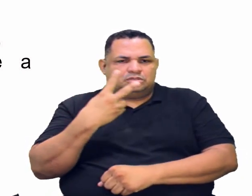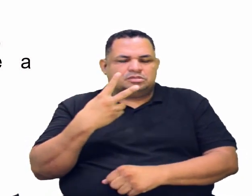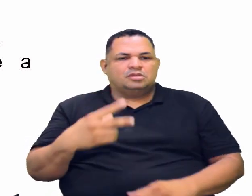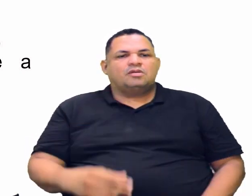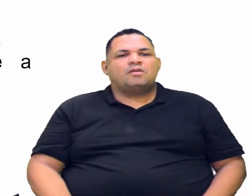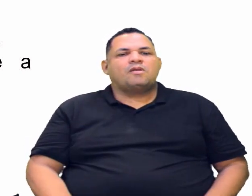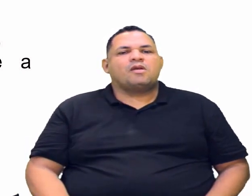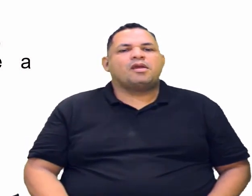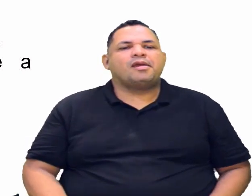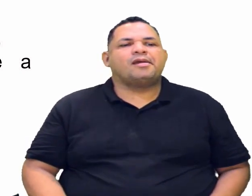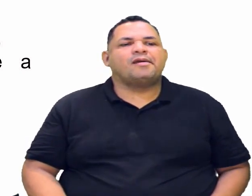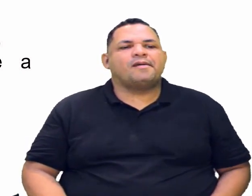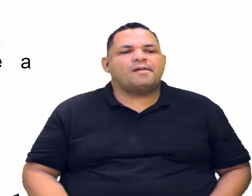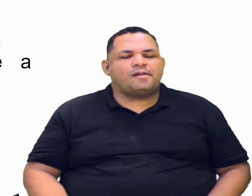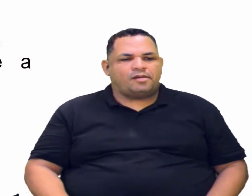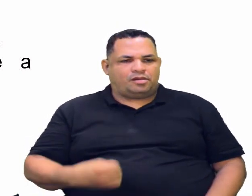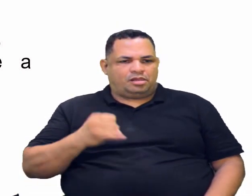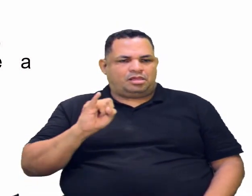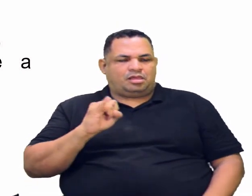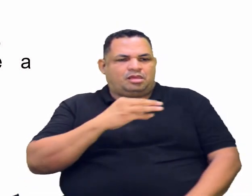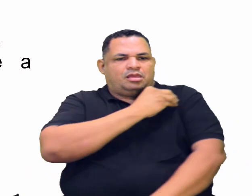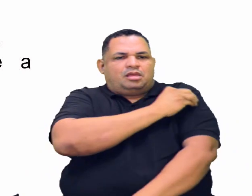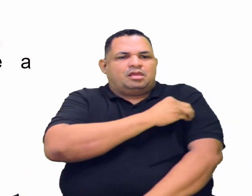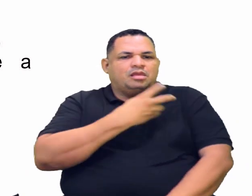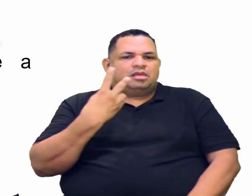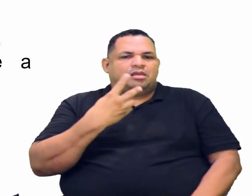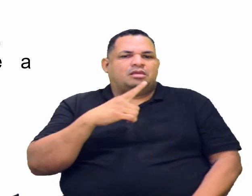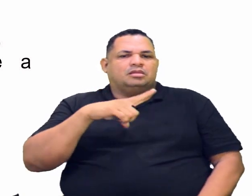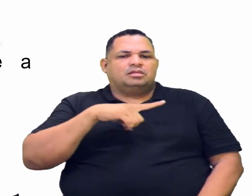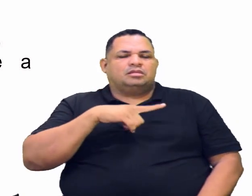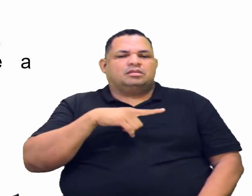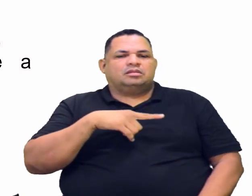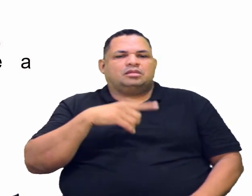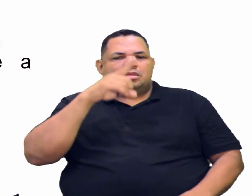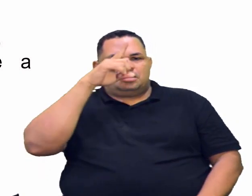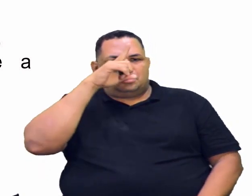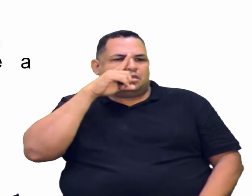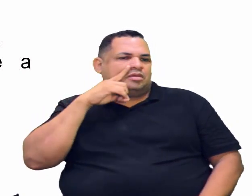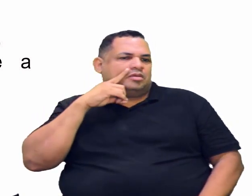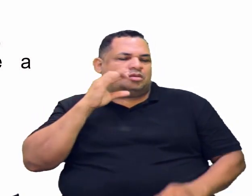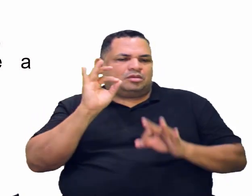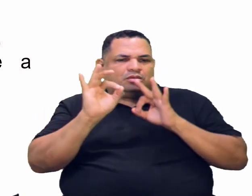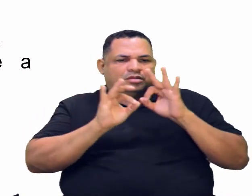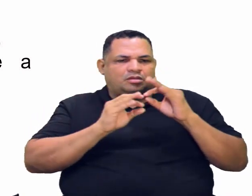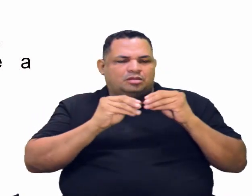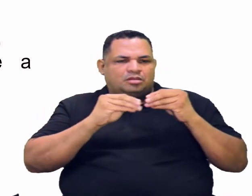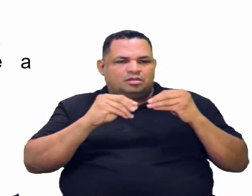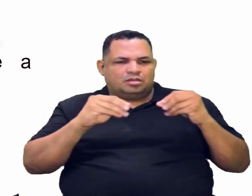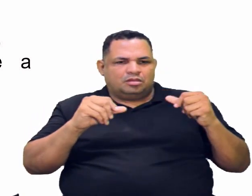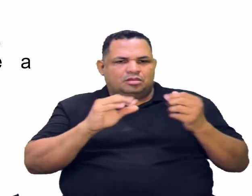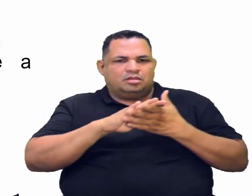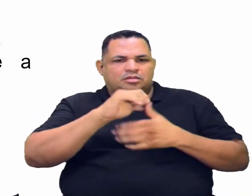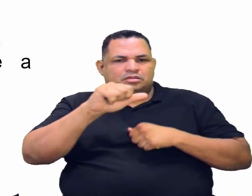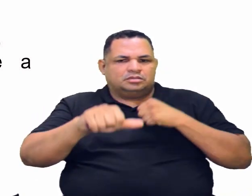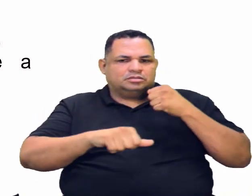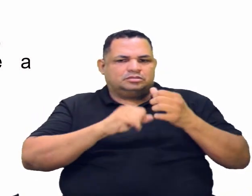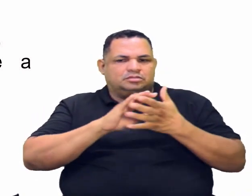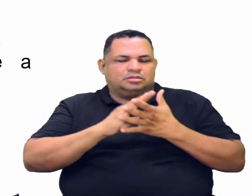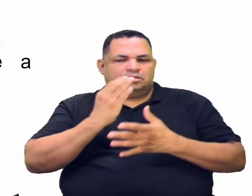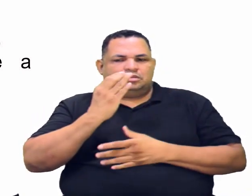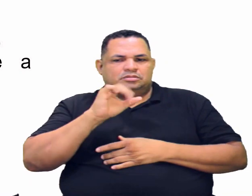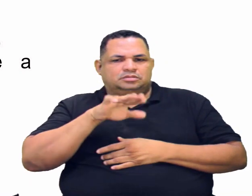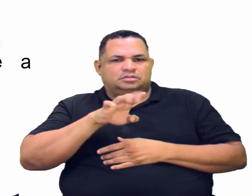secundário. Se é um álcool secundário sofrendo oxidação, vai formar uma cetona, certo?